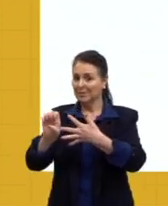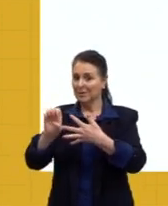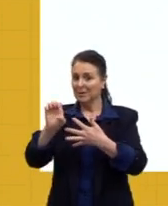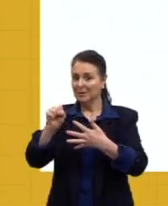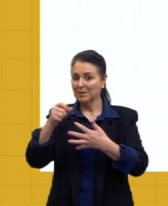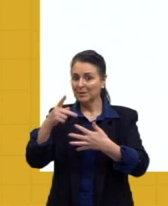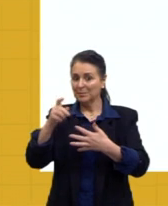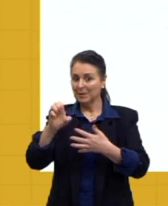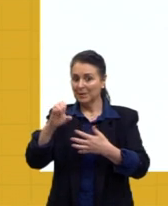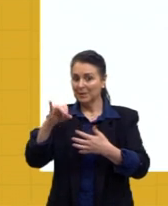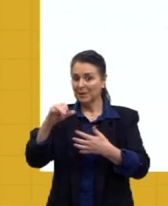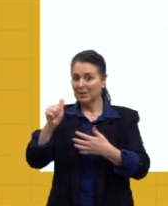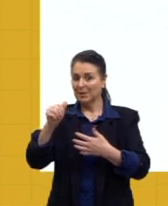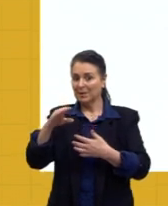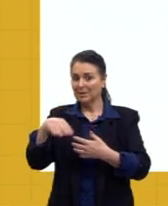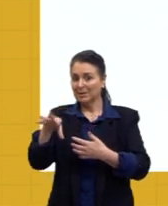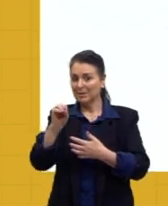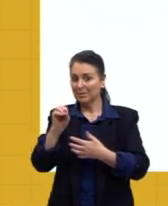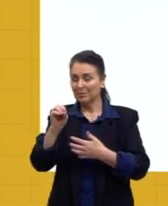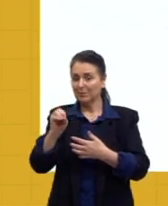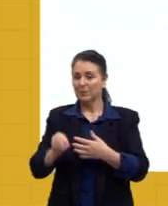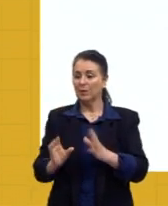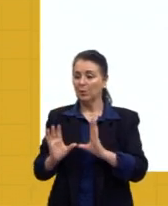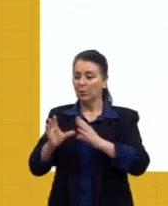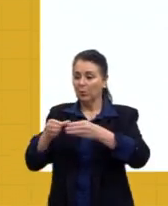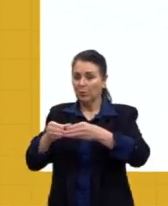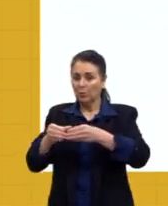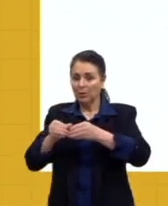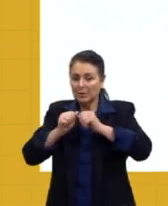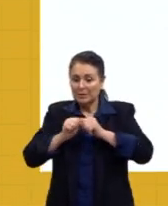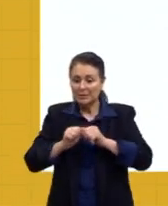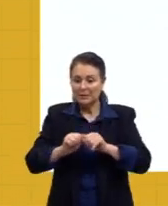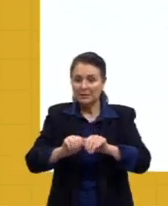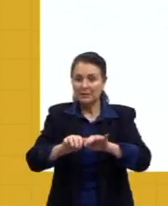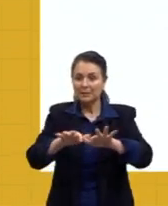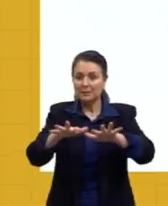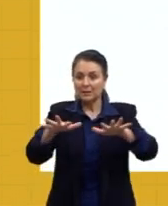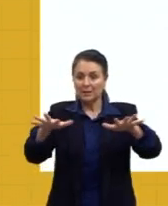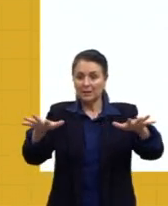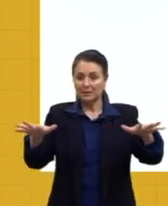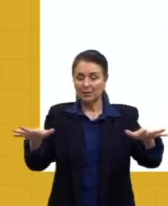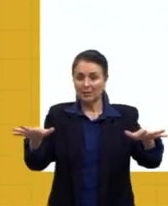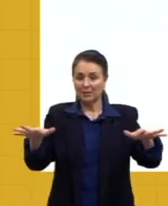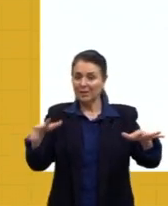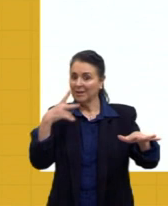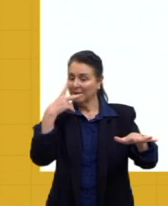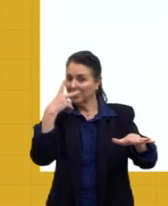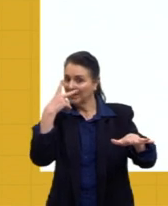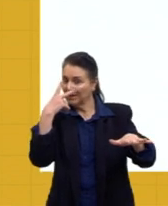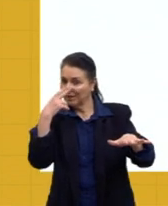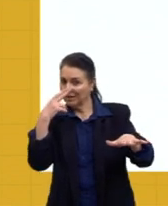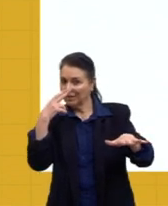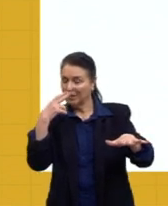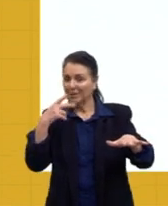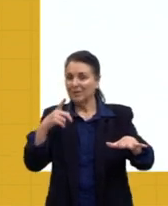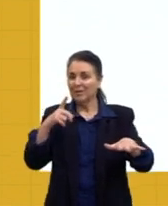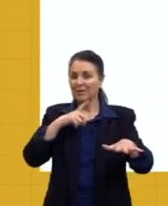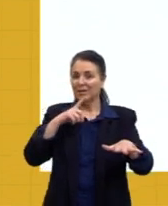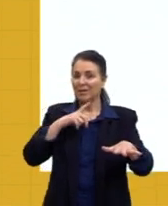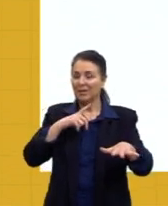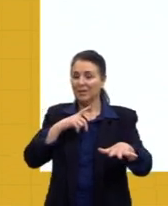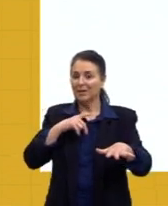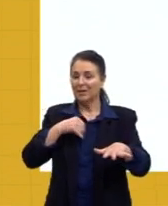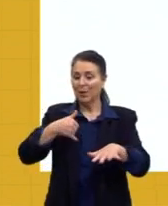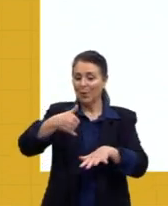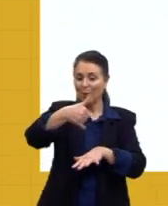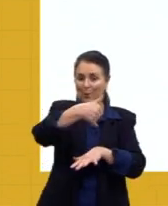Nesse tipo de especiação, então, os indivíduos se dispersam, né, é como se fosse, a gente costuma dizer, o óleo e a água,